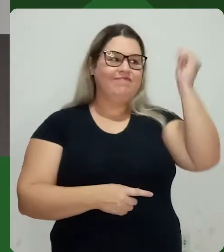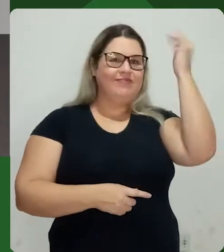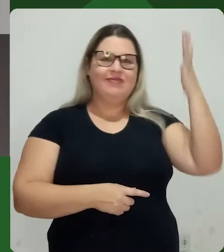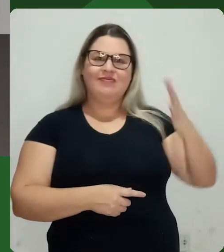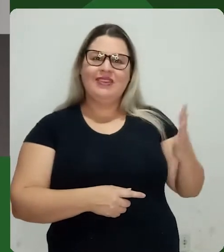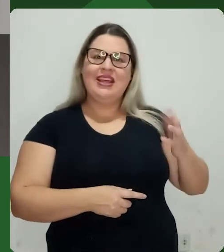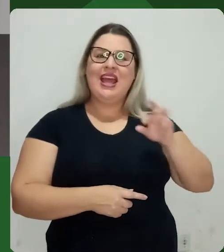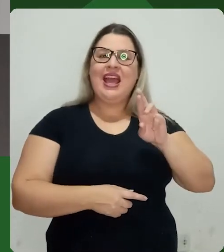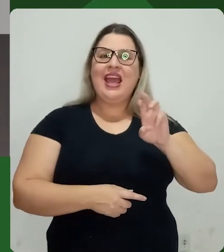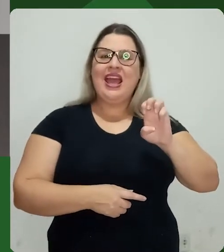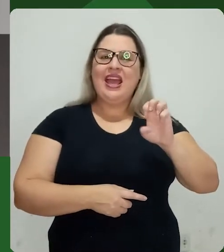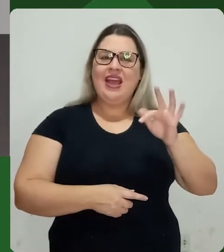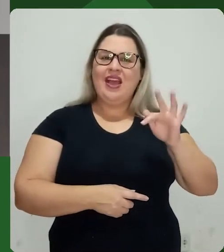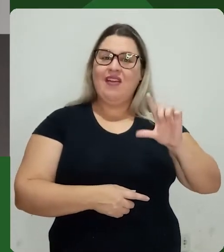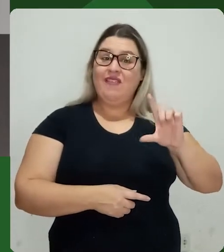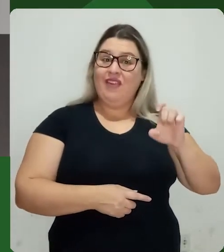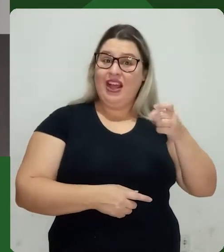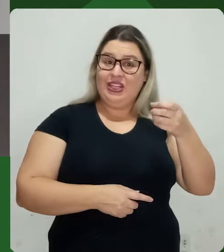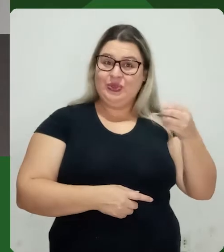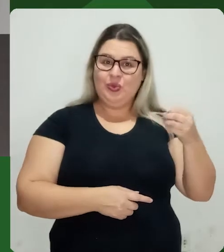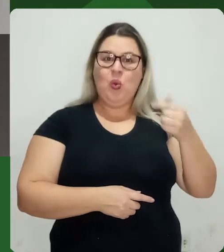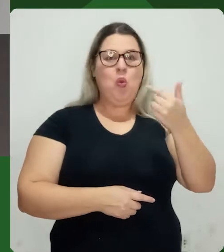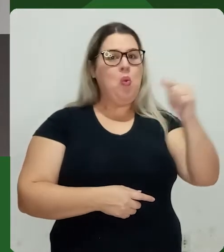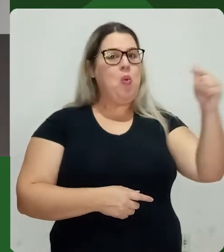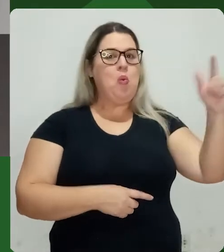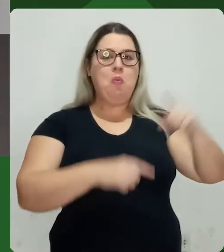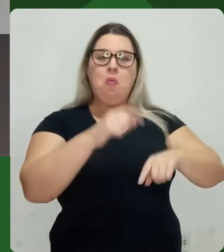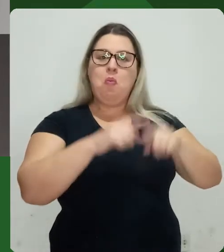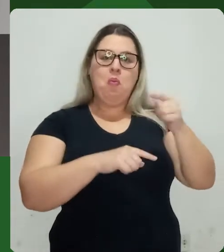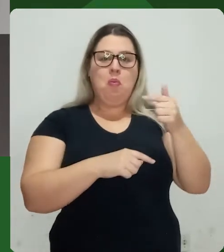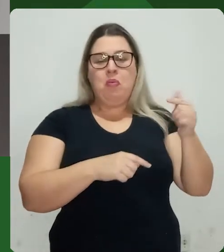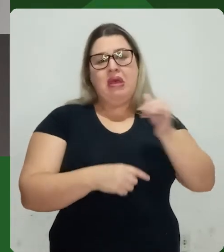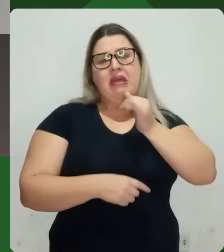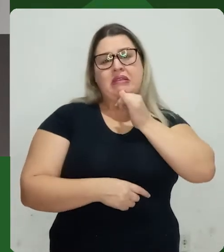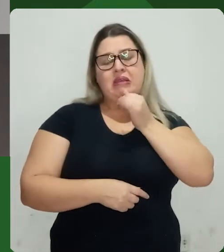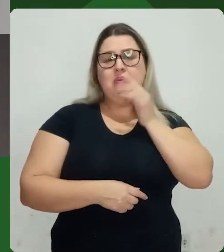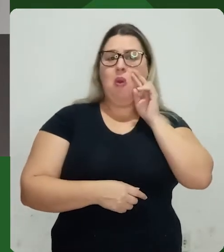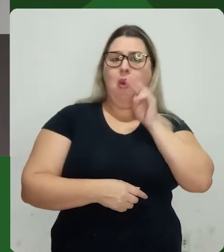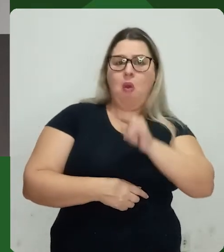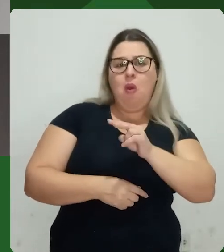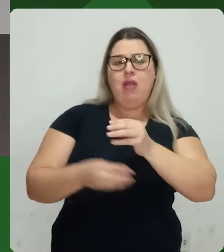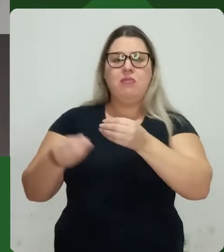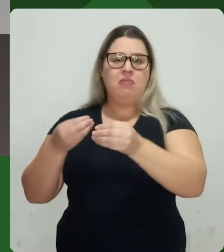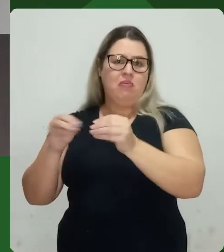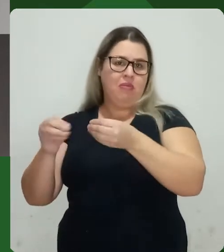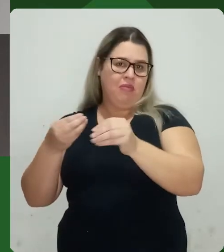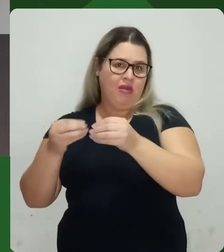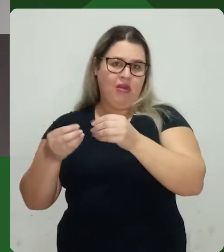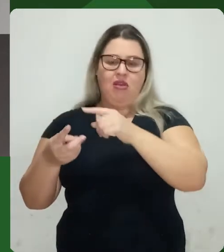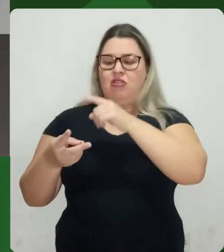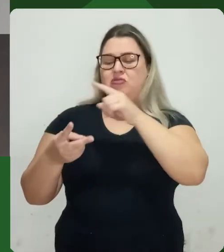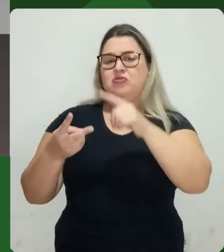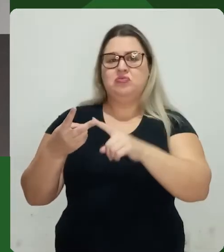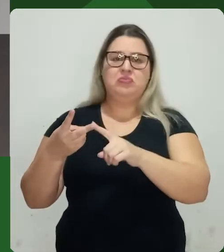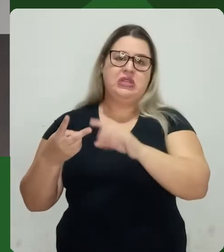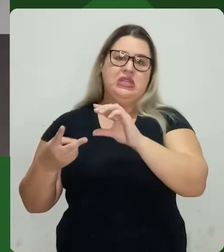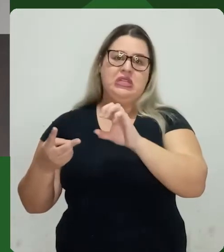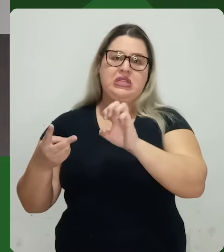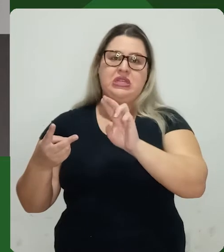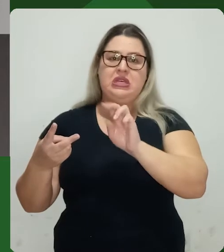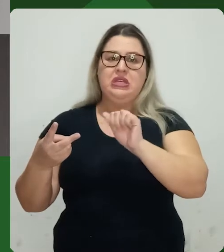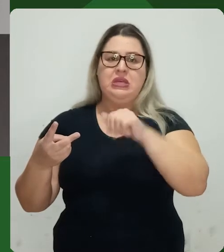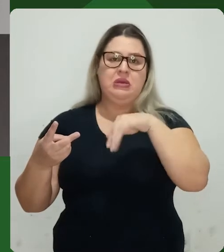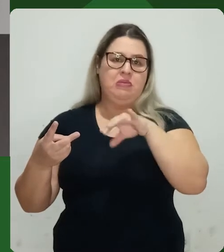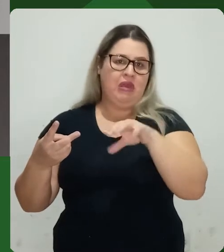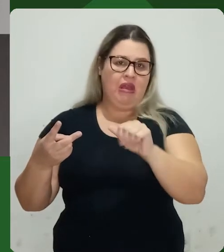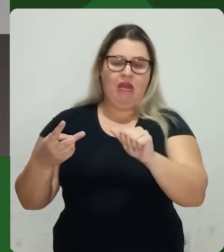interessante, no sentido de que ele tem uma reflexão que outros materiais não vão ter com tanta intensidade. Como assim? Ok, se você olha